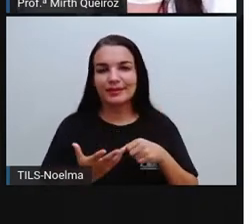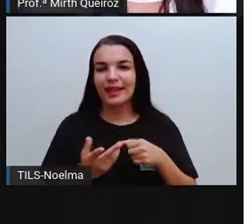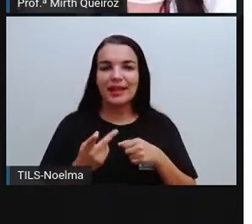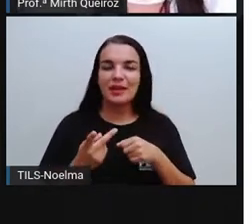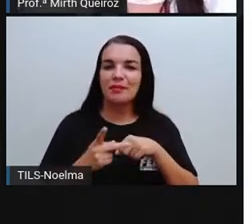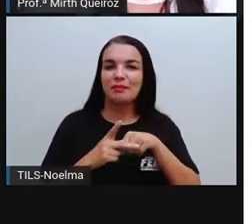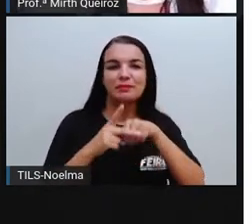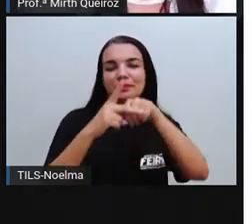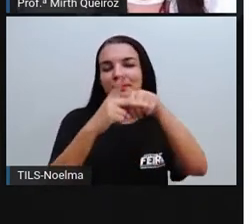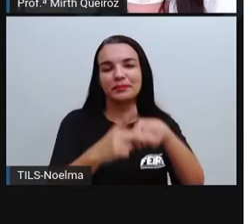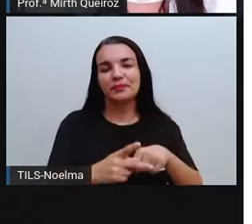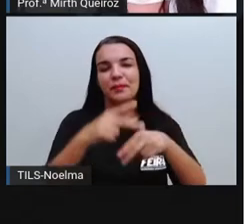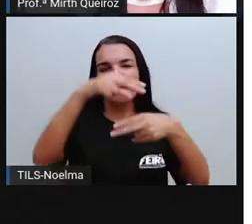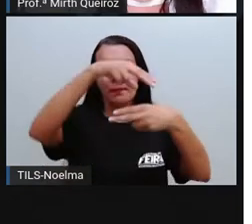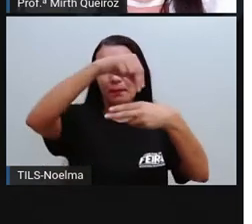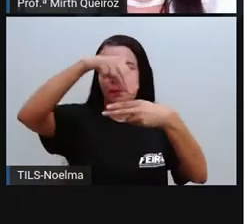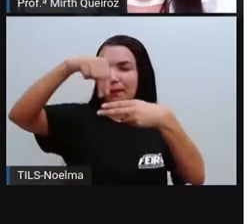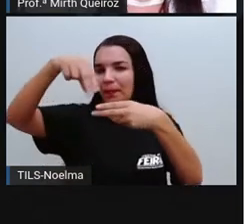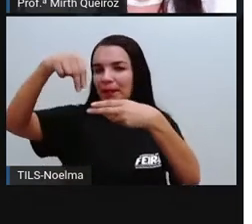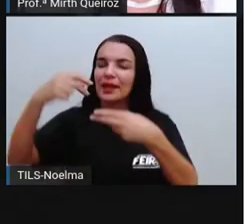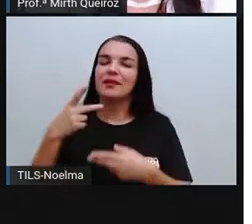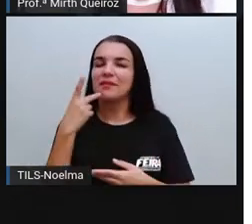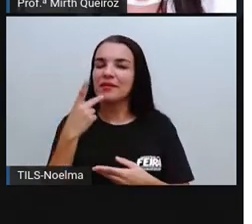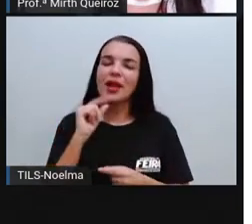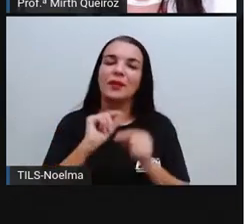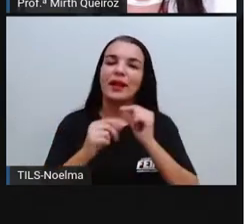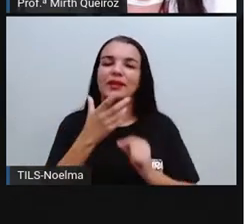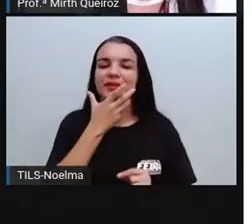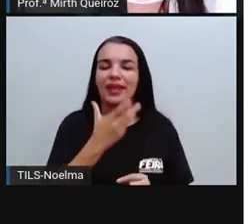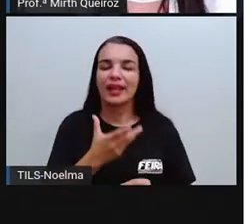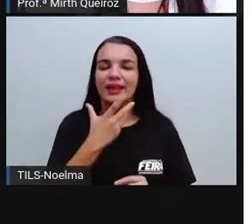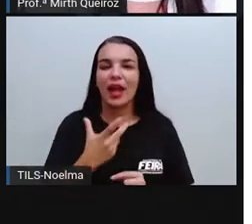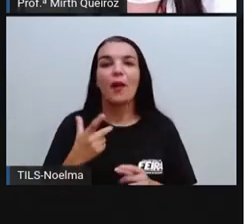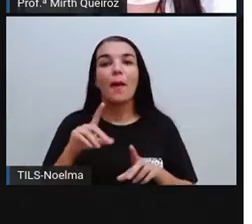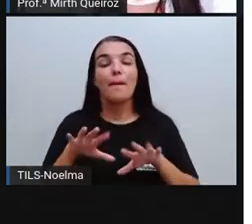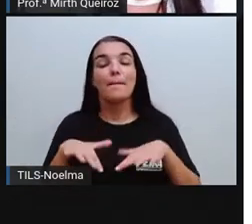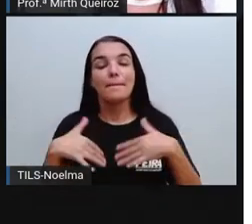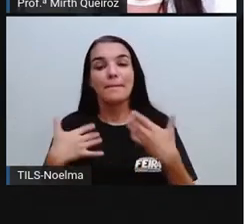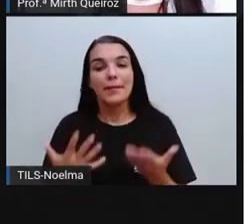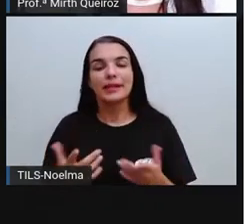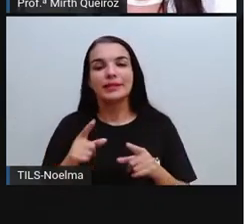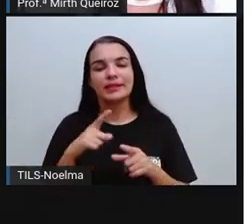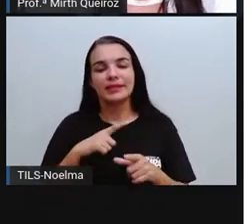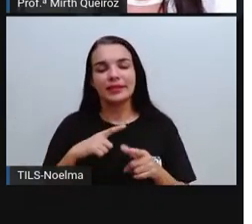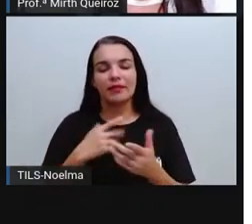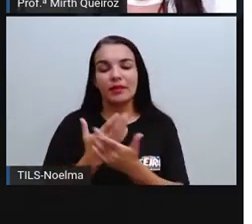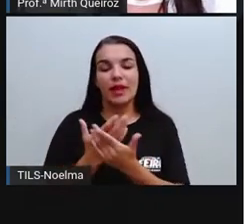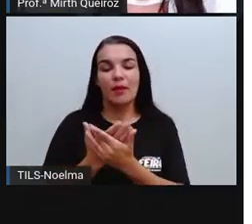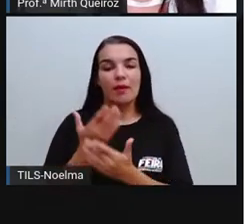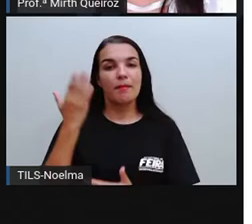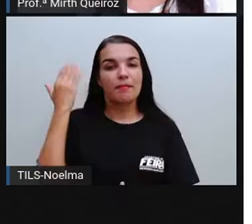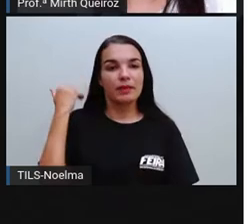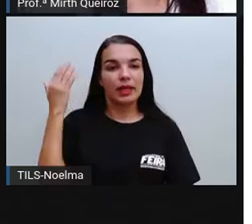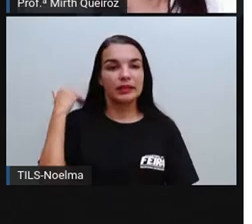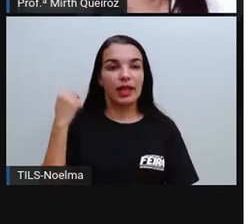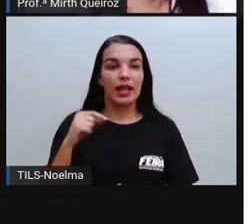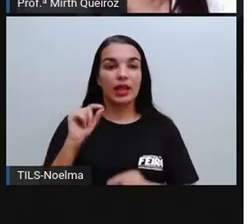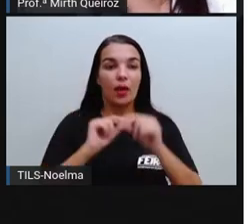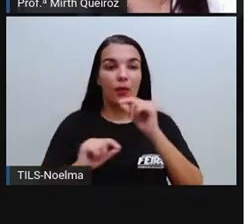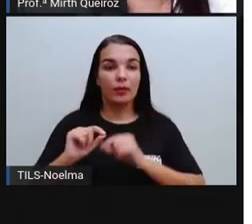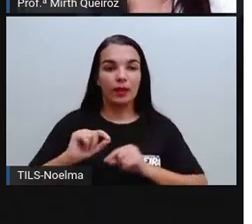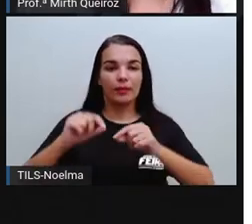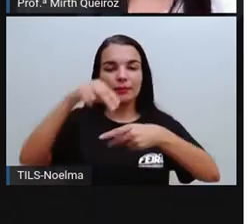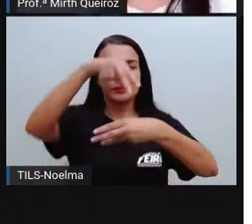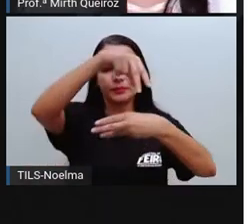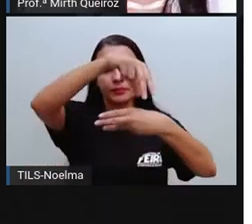o Natal, embora a gente nem esteja ainda no mês do Natal, porque na aula anterior eu falei para vocês que o cordel,